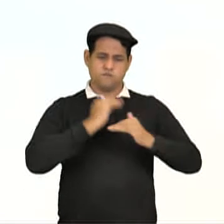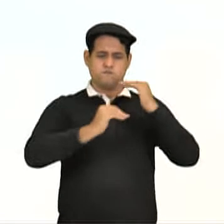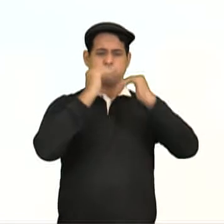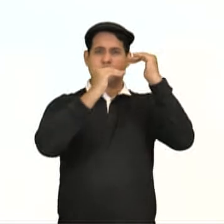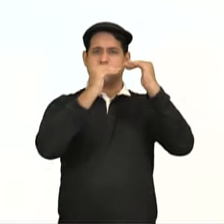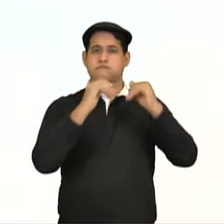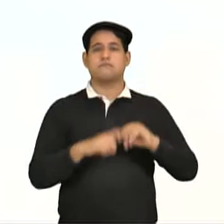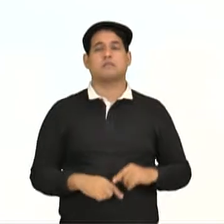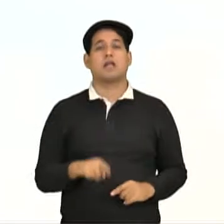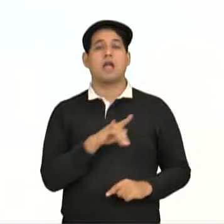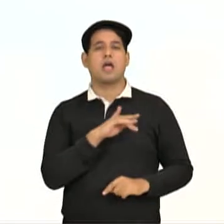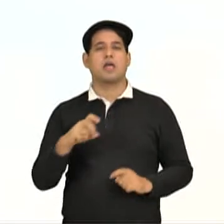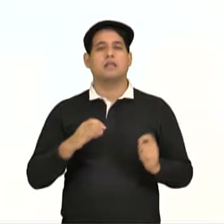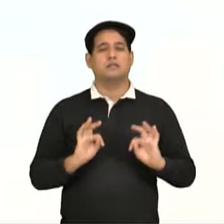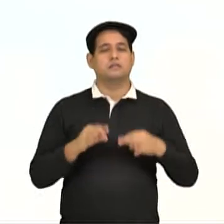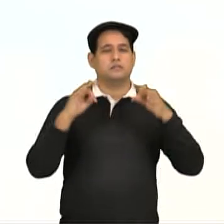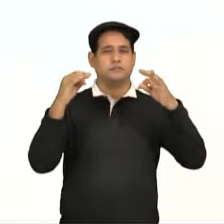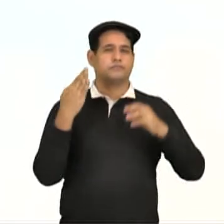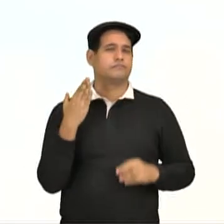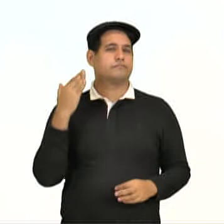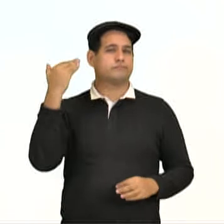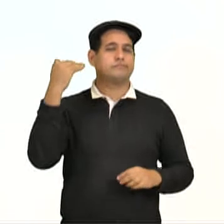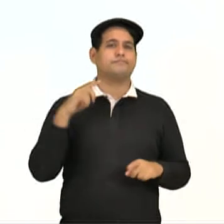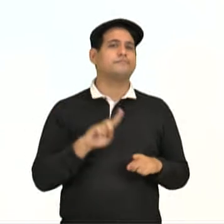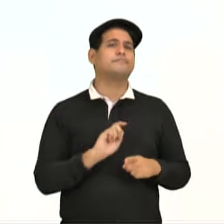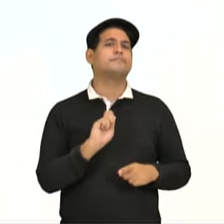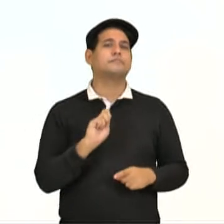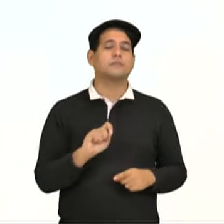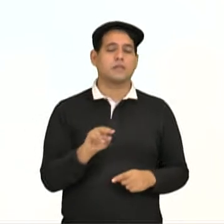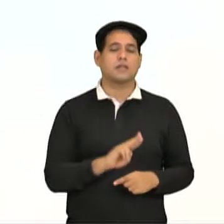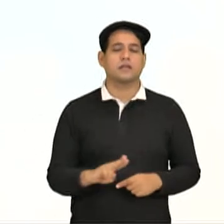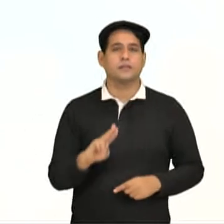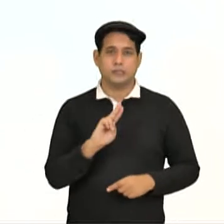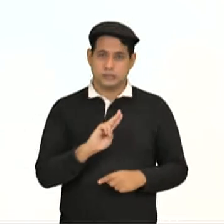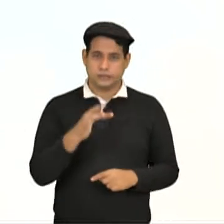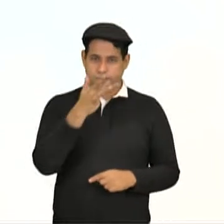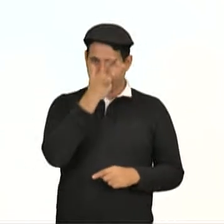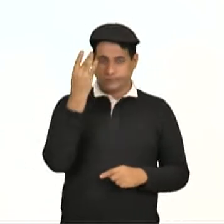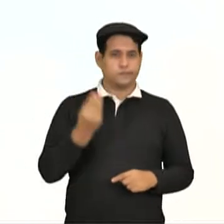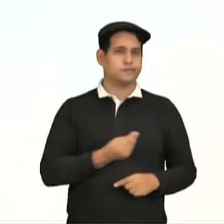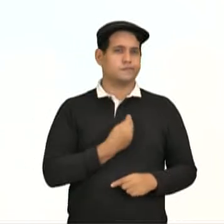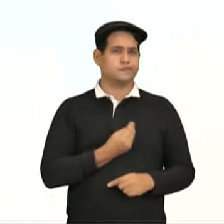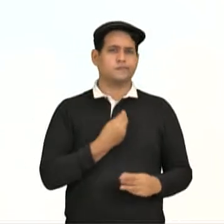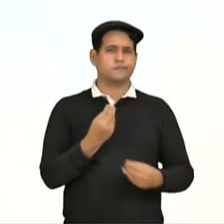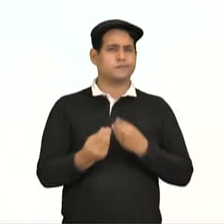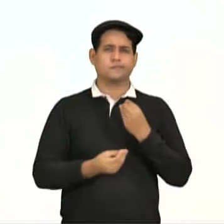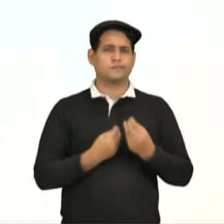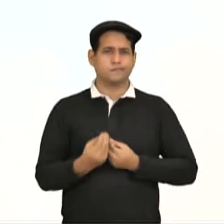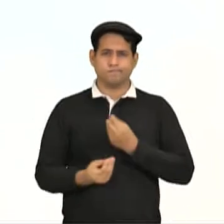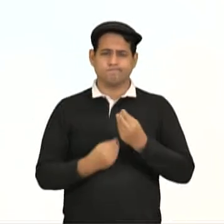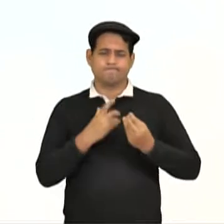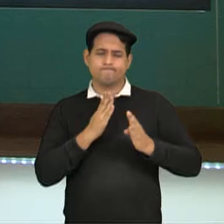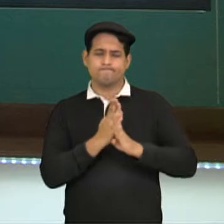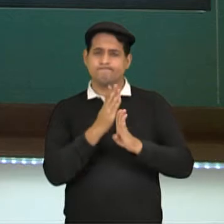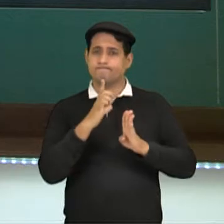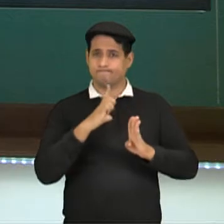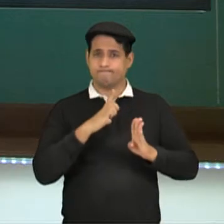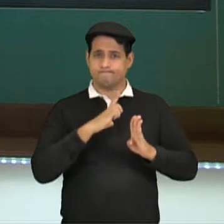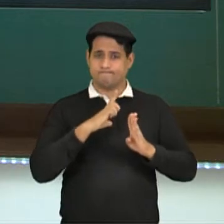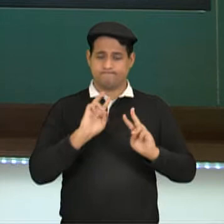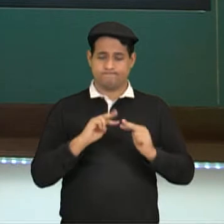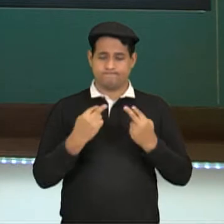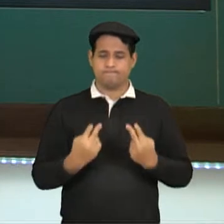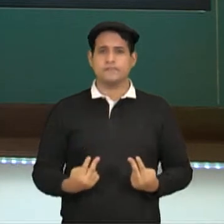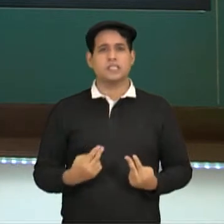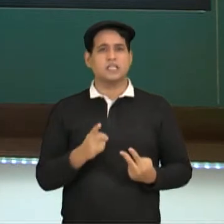Então, a biotecnologia clássica, ela faz a utilização de seres vivos da maneira como eles são encontrados na natureza.